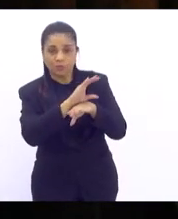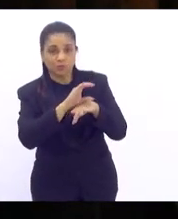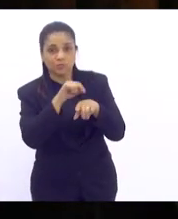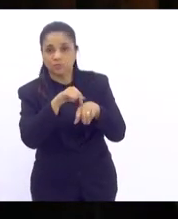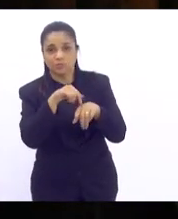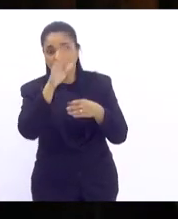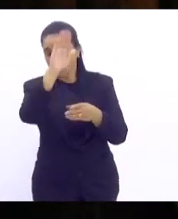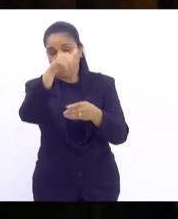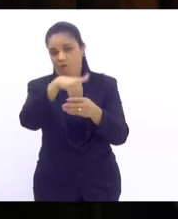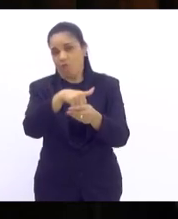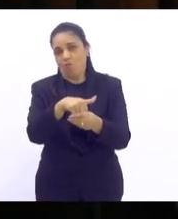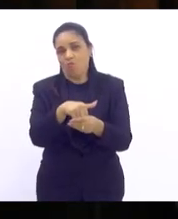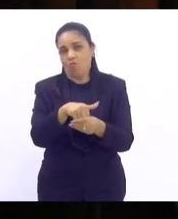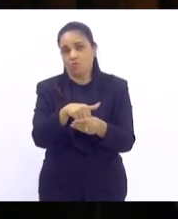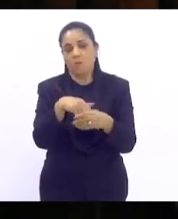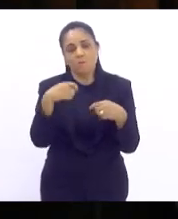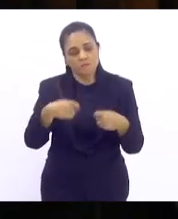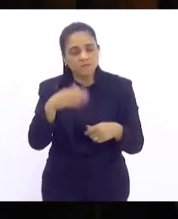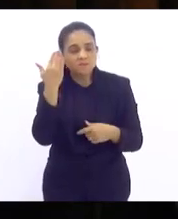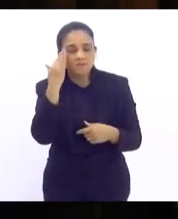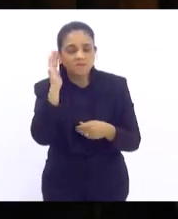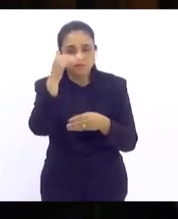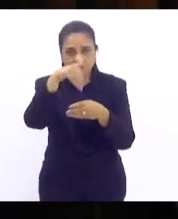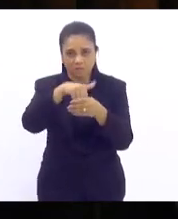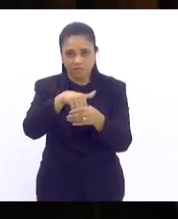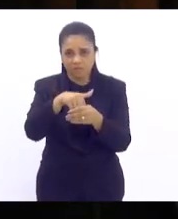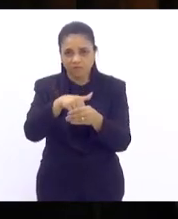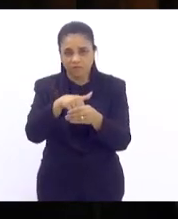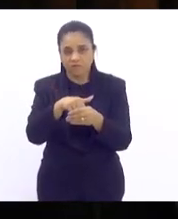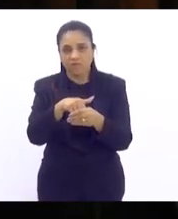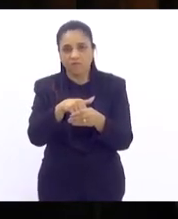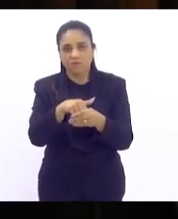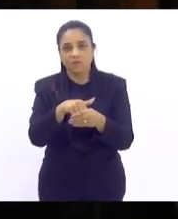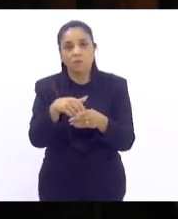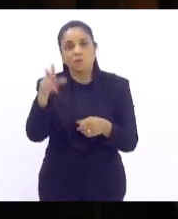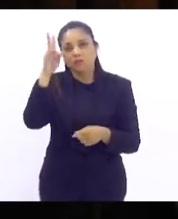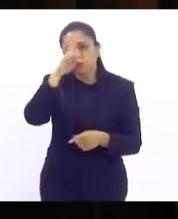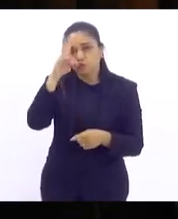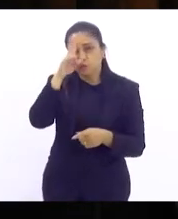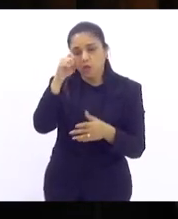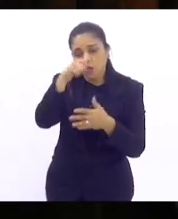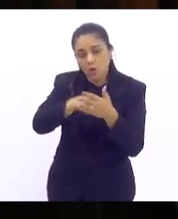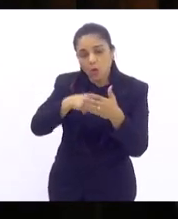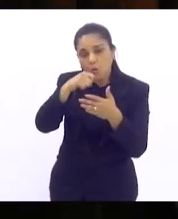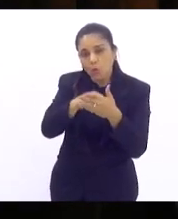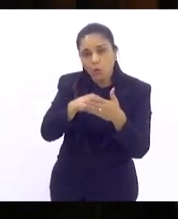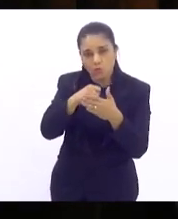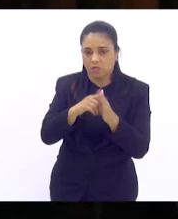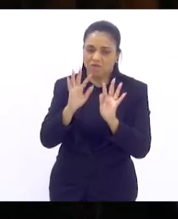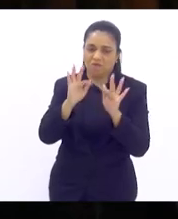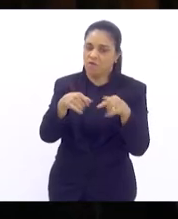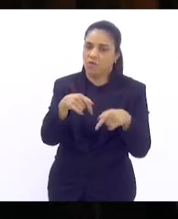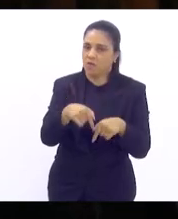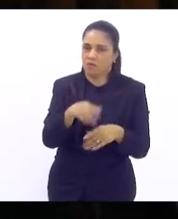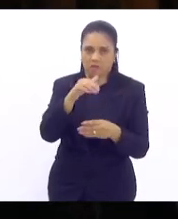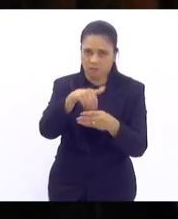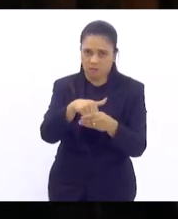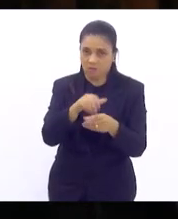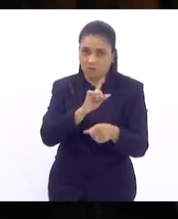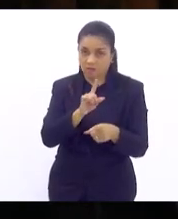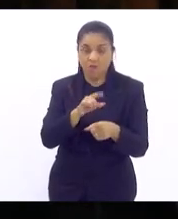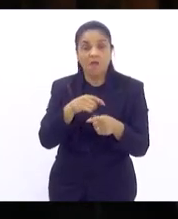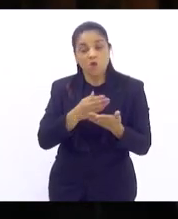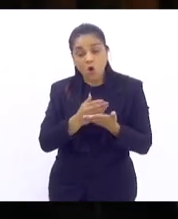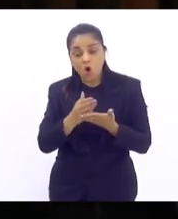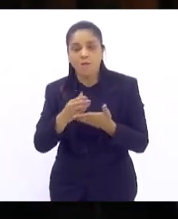É importante entender o voto feminino como um capítulo numa história de luta que não se encerra nele e que começa inclusive